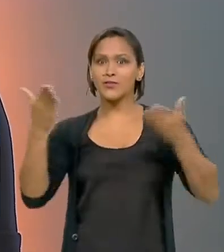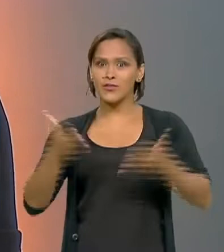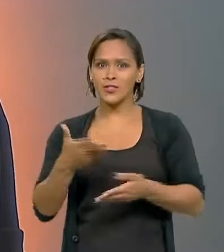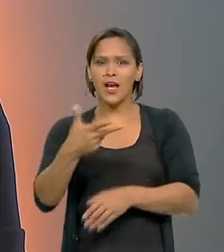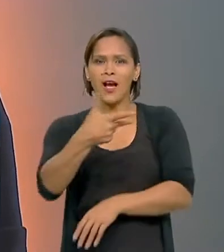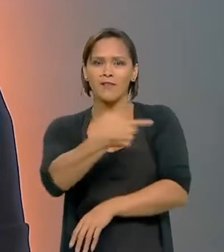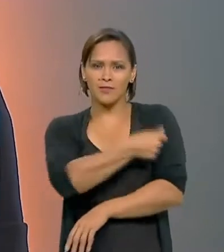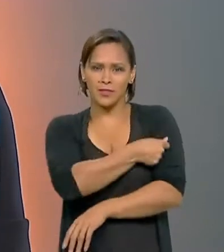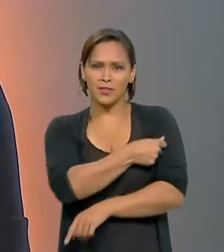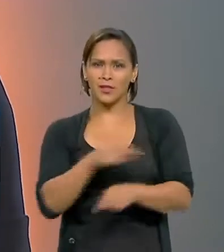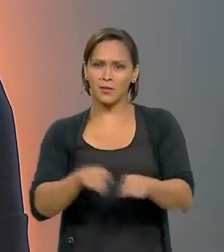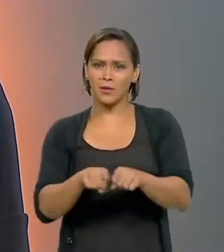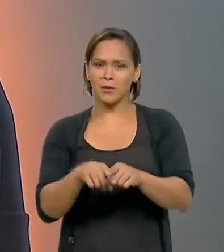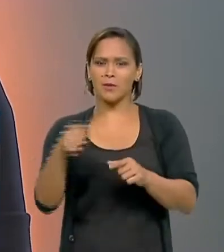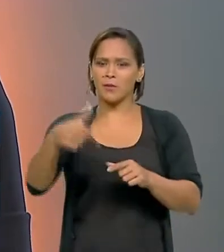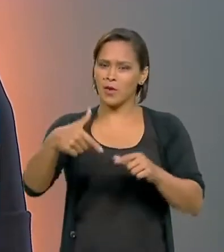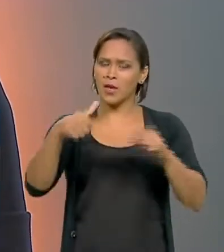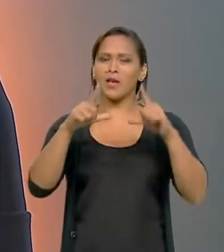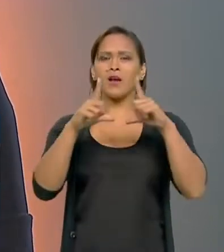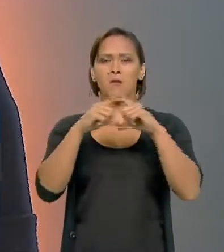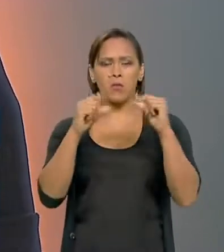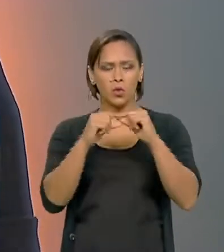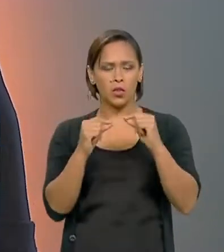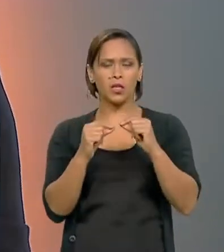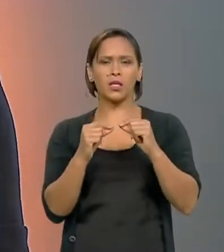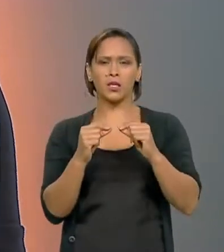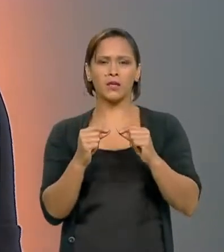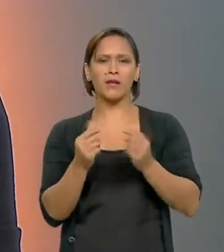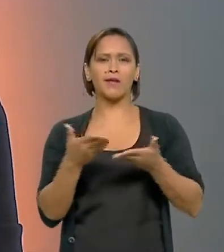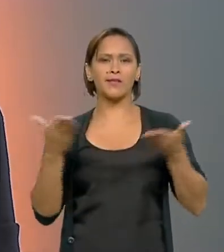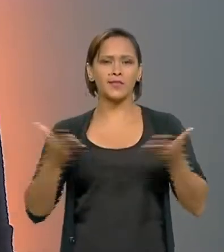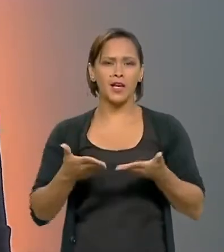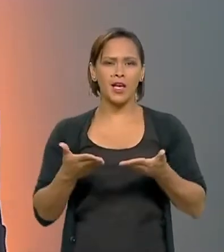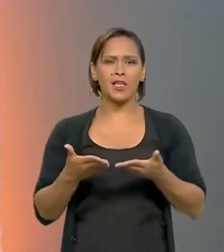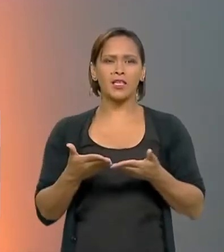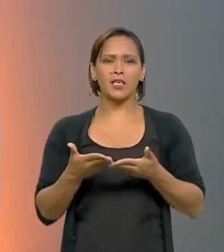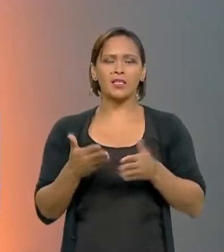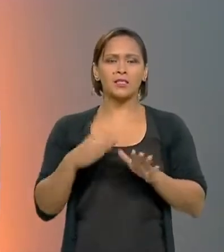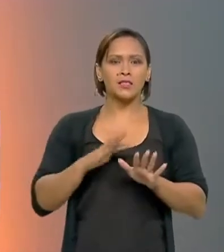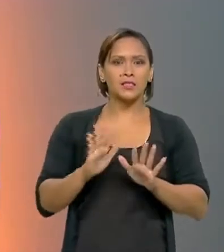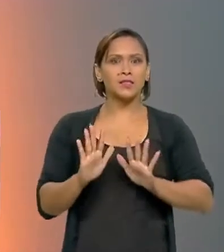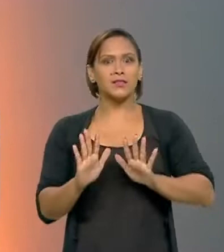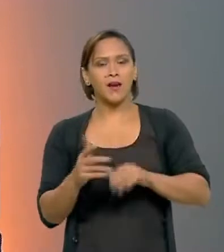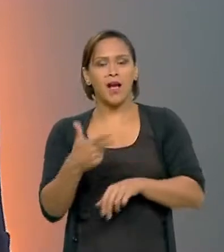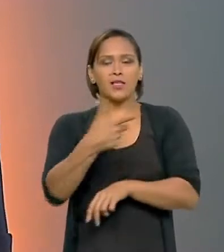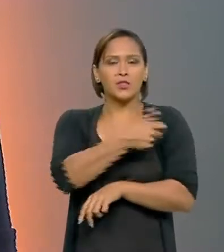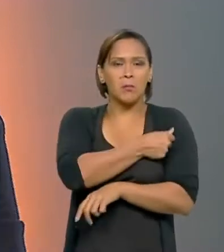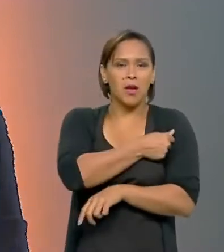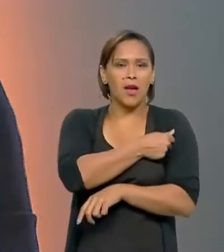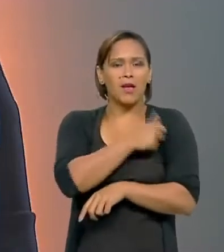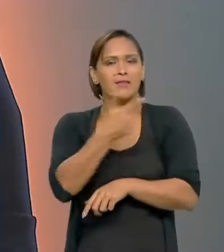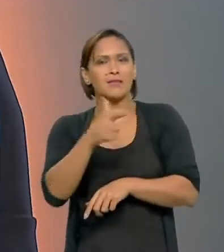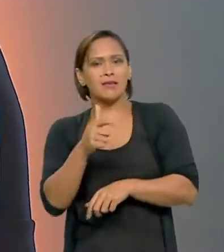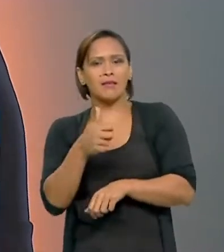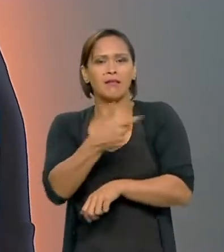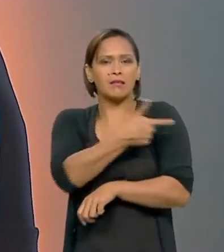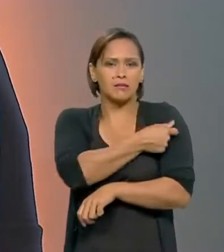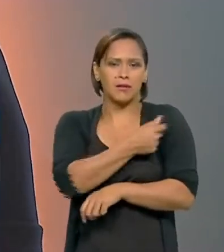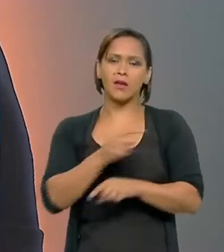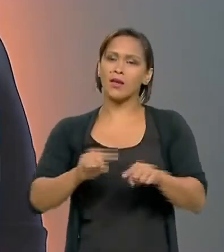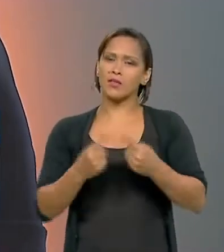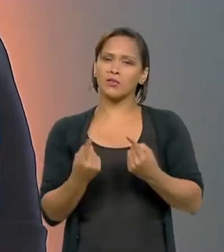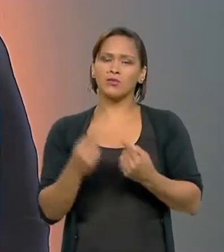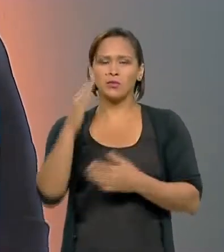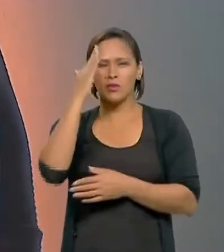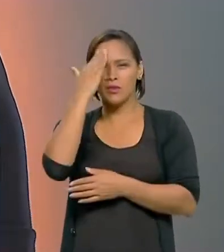vacina. Porque ele aqui no Distrito Federal já poderia ter tomado. Tem feito mistério aí se vai tomar ou se não vai tomar. Quando vai tomar. Eu queria saber se o senhor